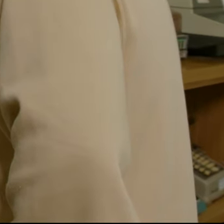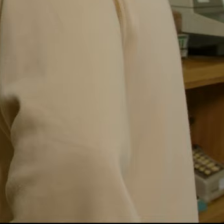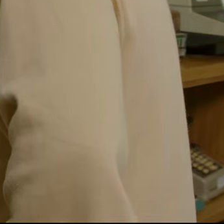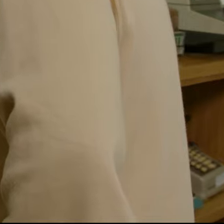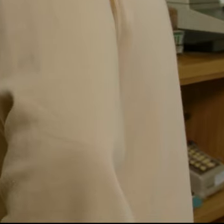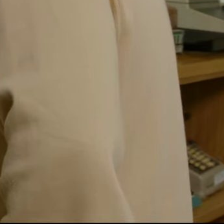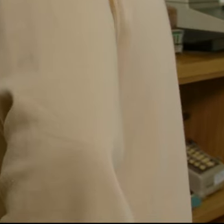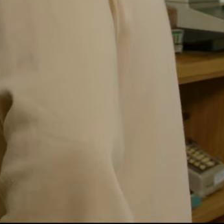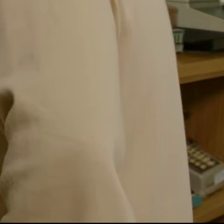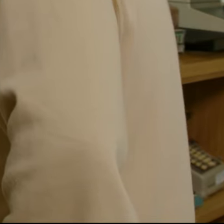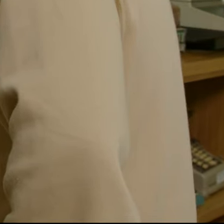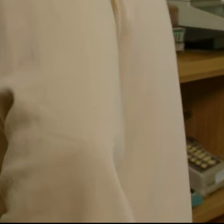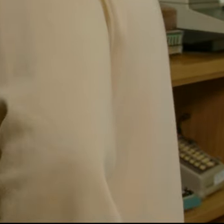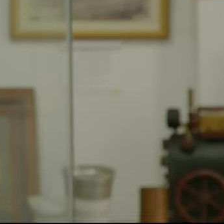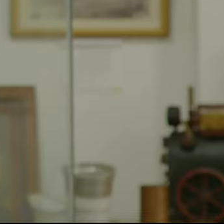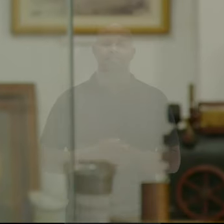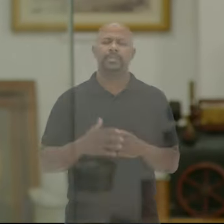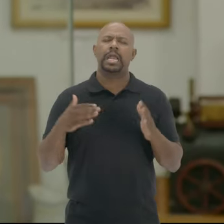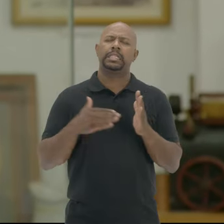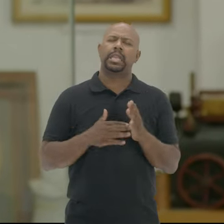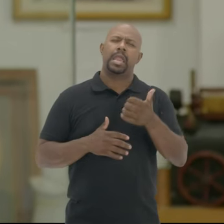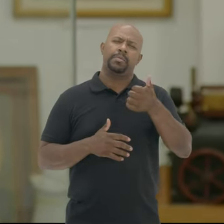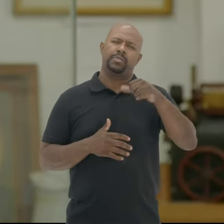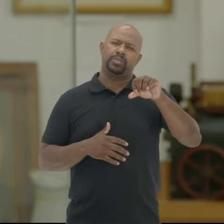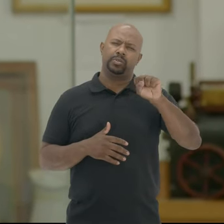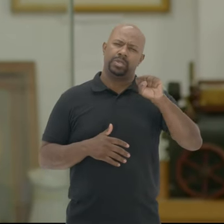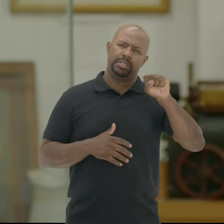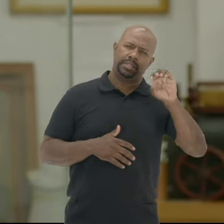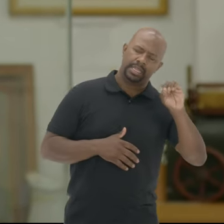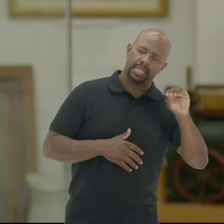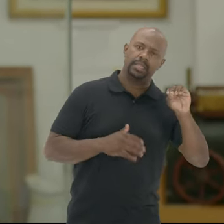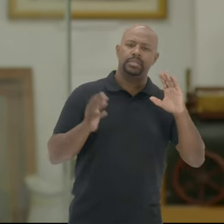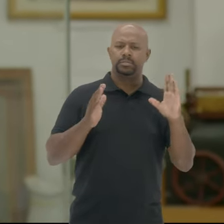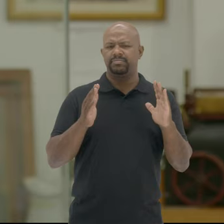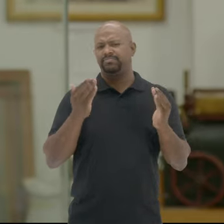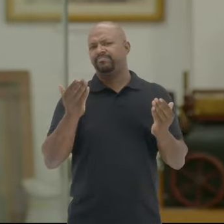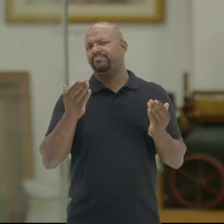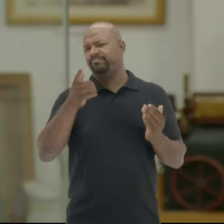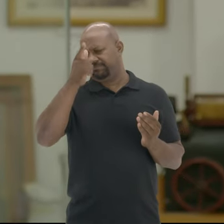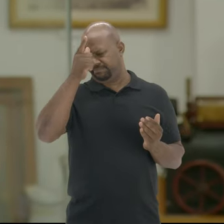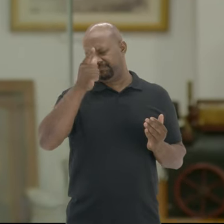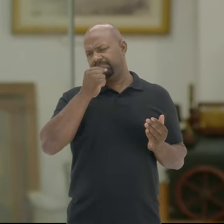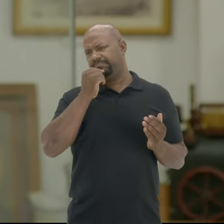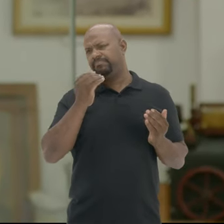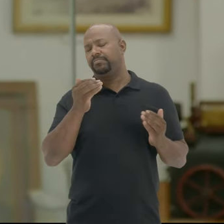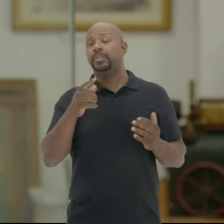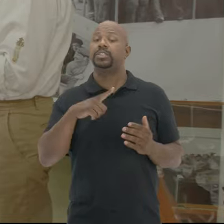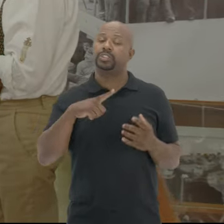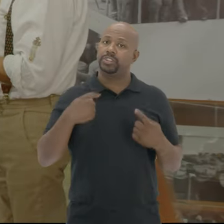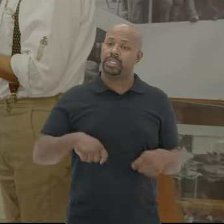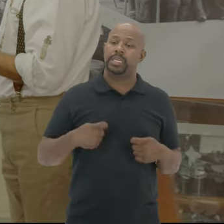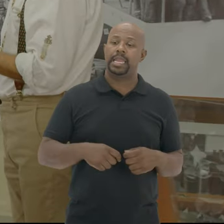dentista Objetos de cozinha Até os anos 80 Havia um estigma da germanidade